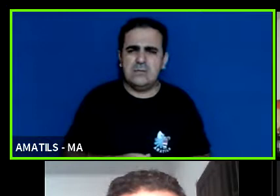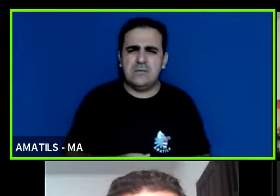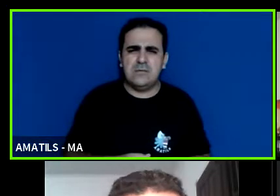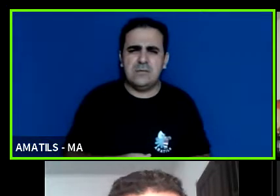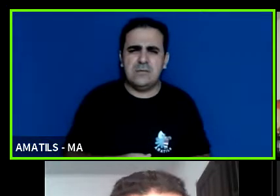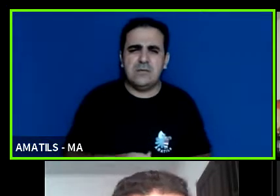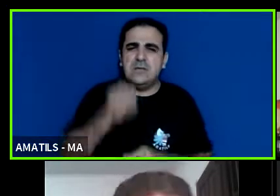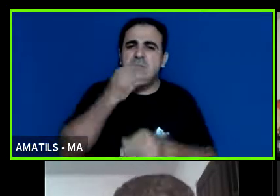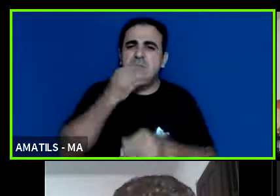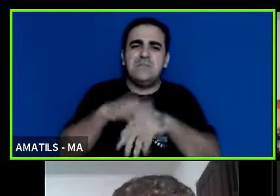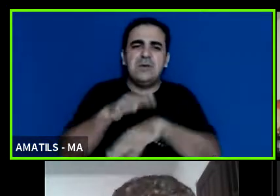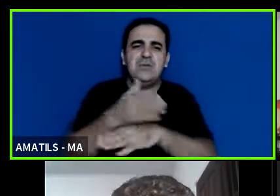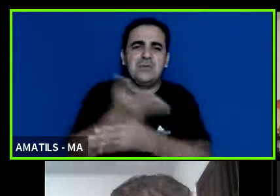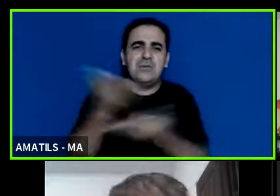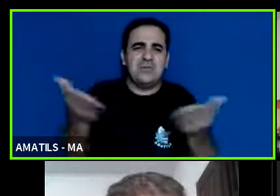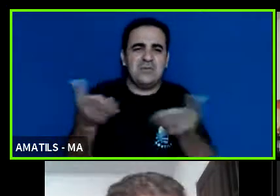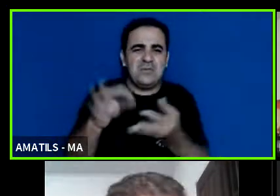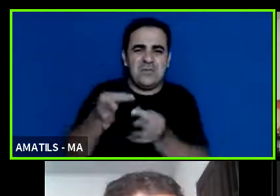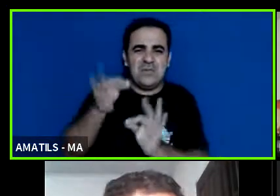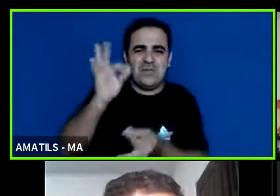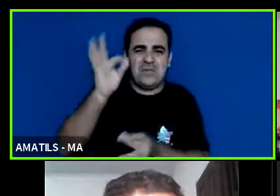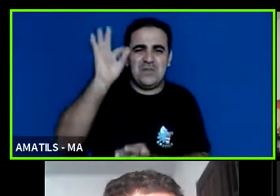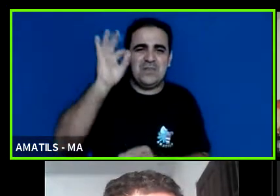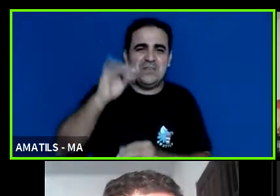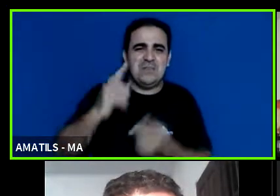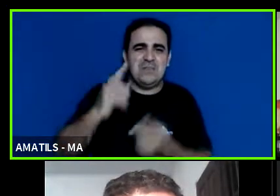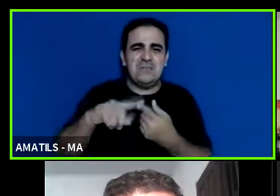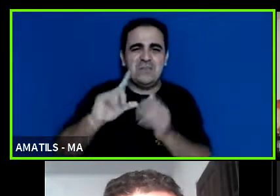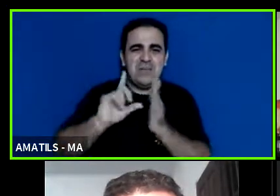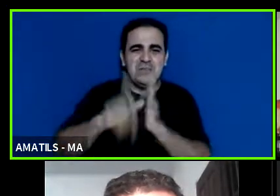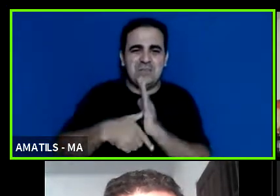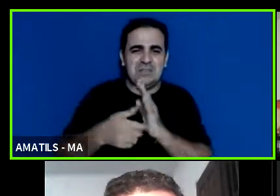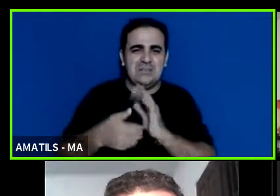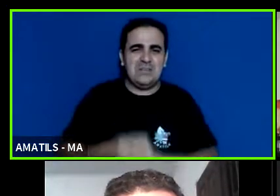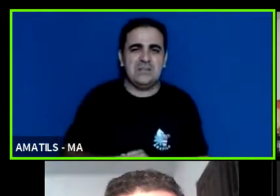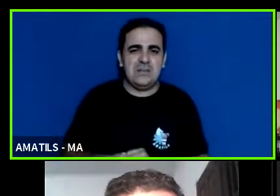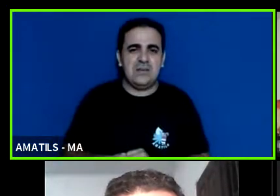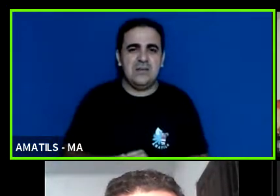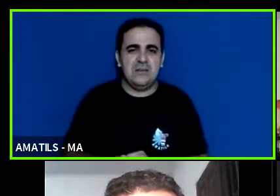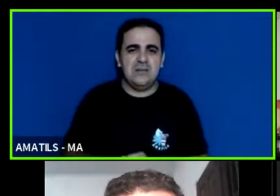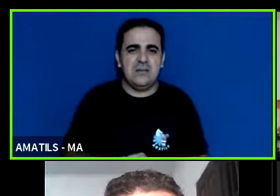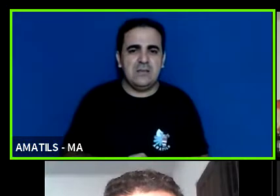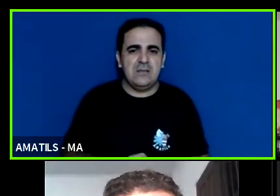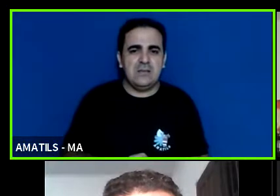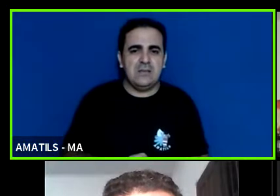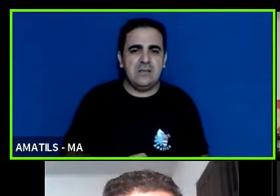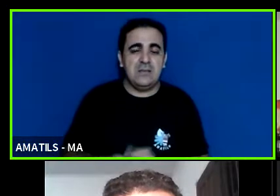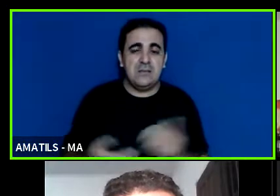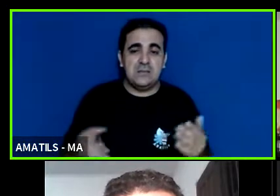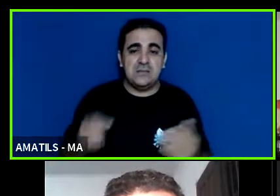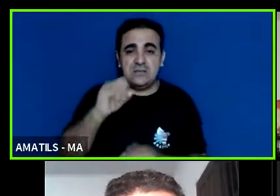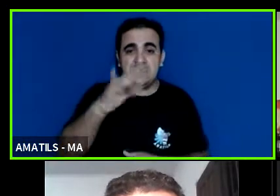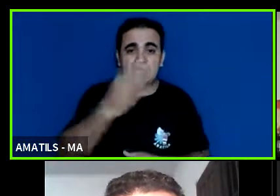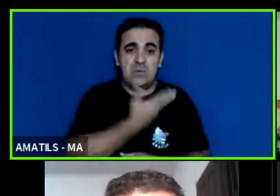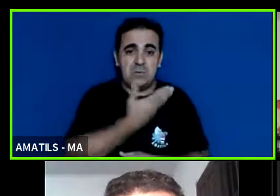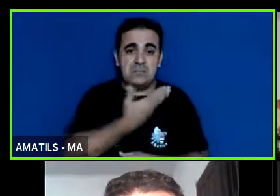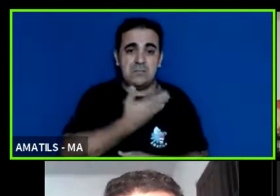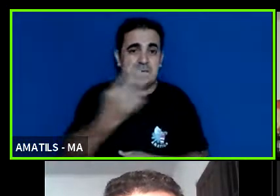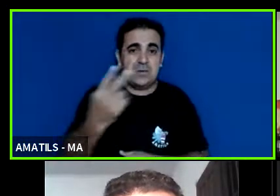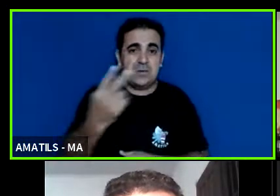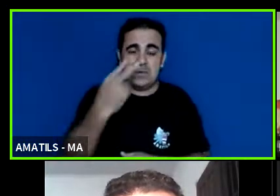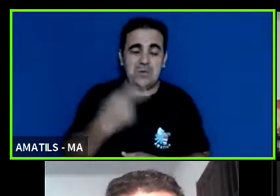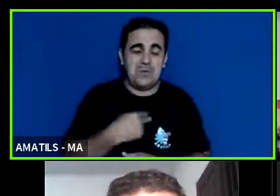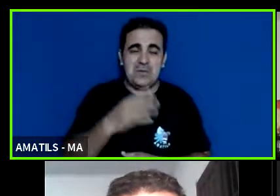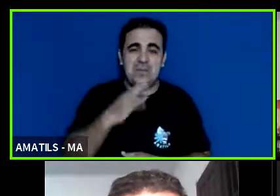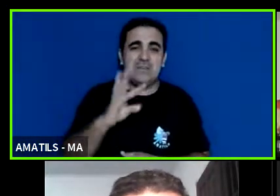boa noite eu não vou me estender fácil aí o adiantado da hora mas caso algum companheiro com deficiência visual que não me conheça